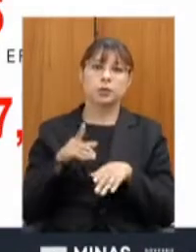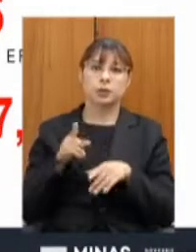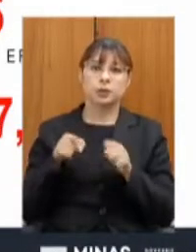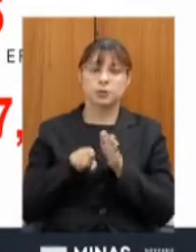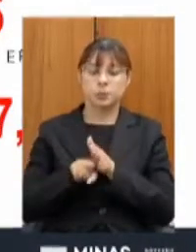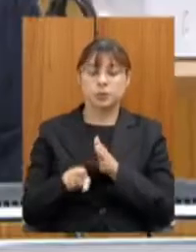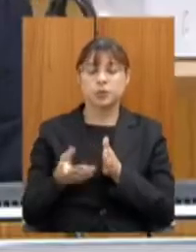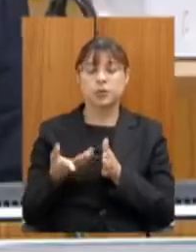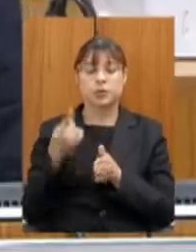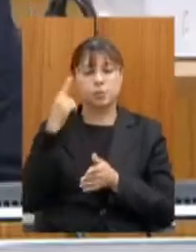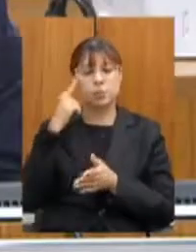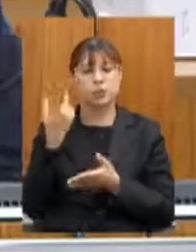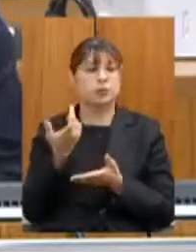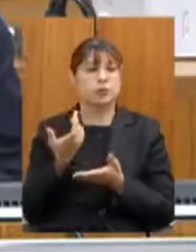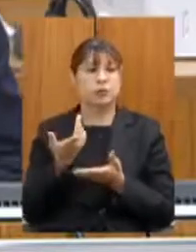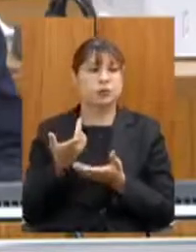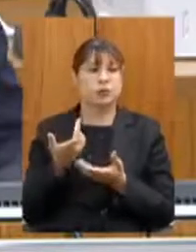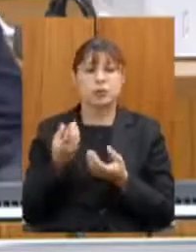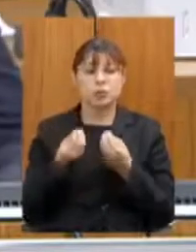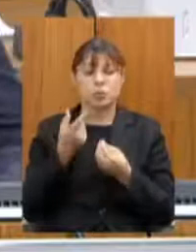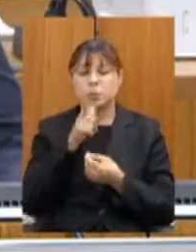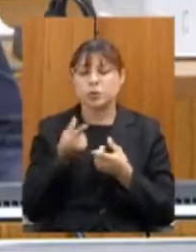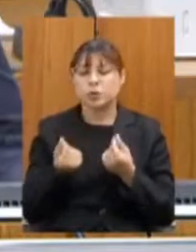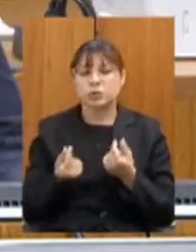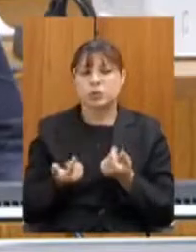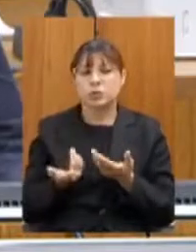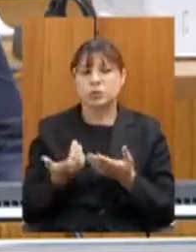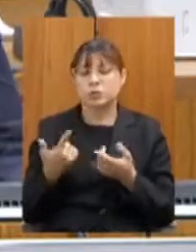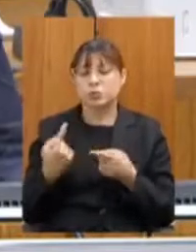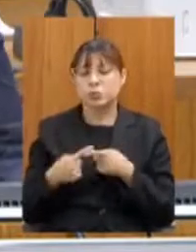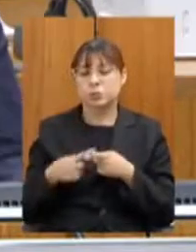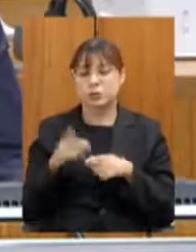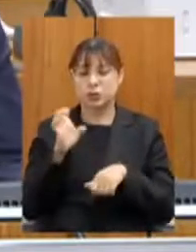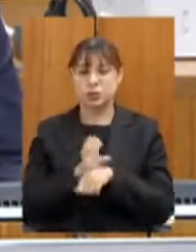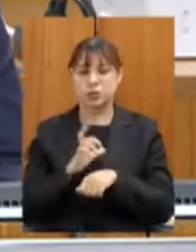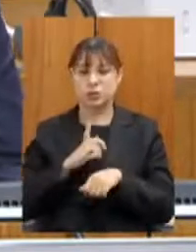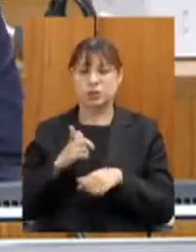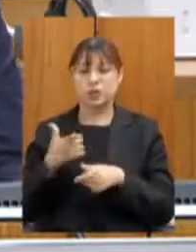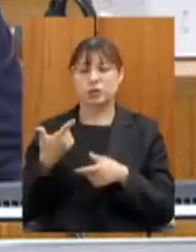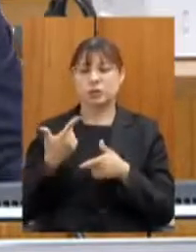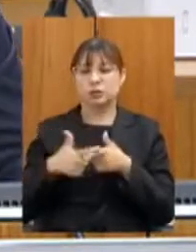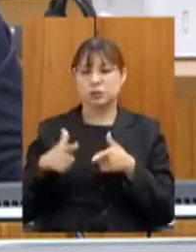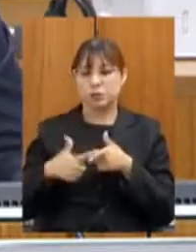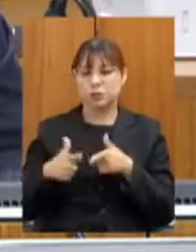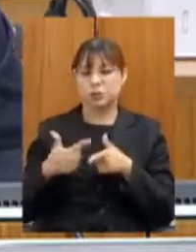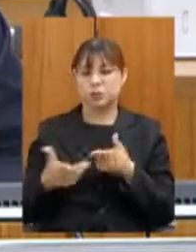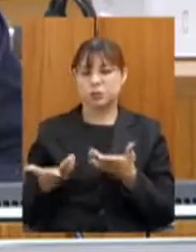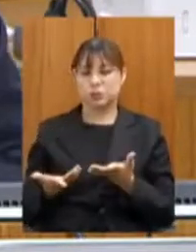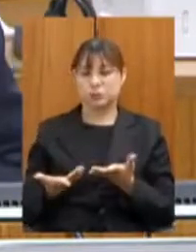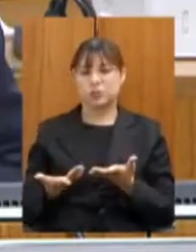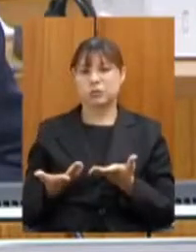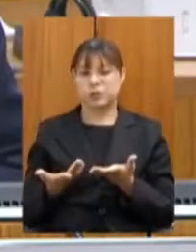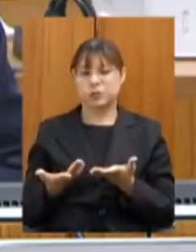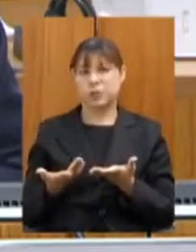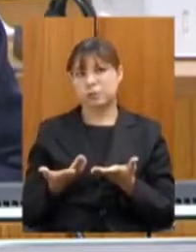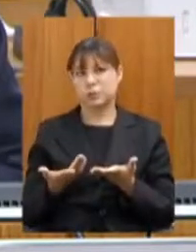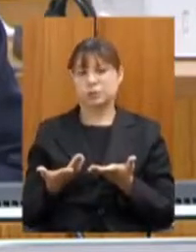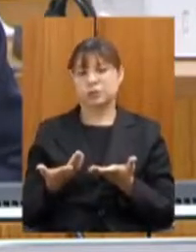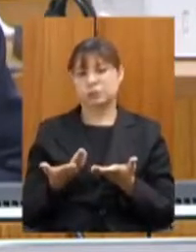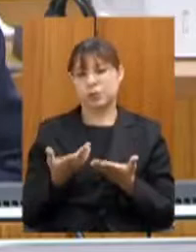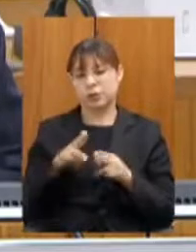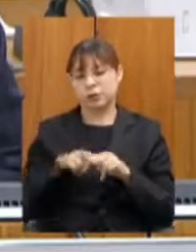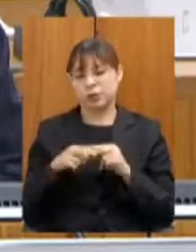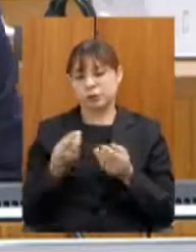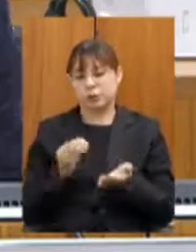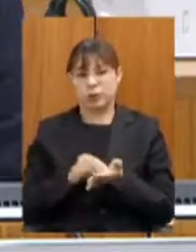dinheiro num Estado que enfrenta uma situação problemática em termos de recursos.